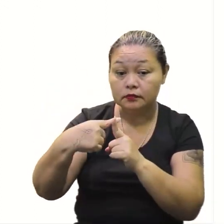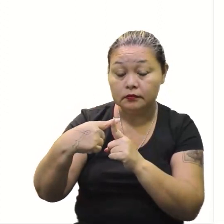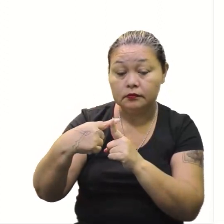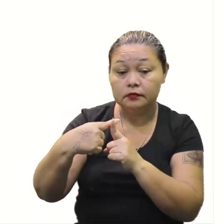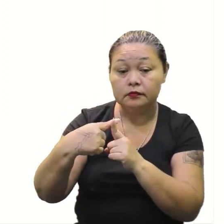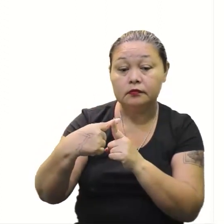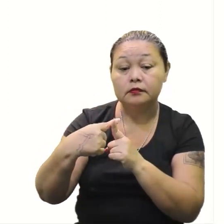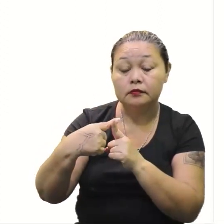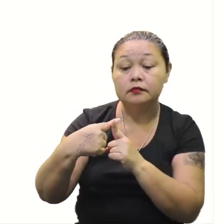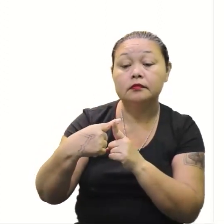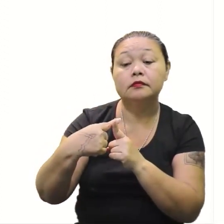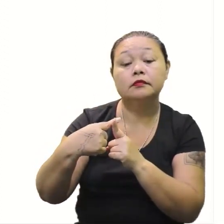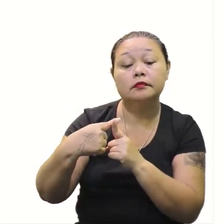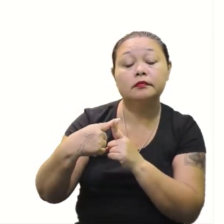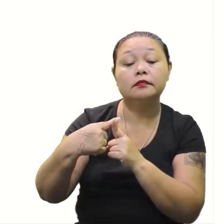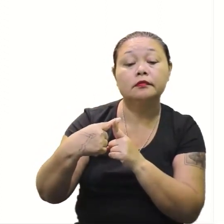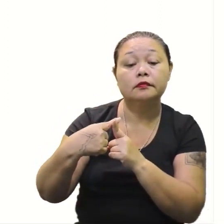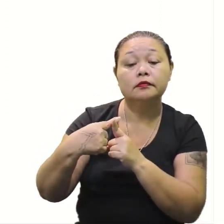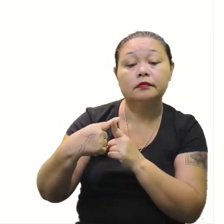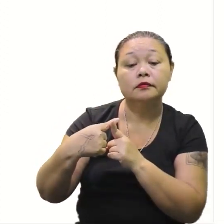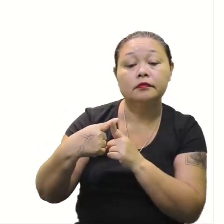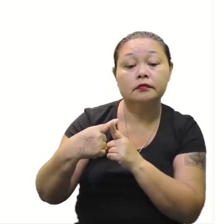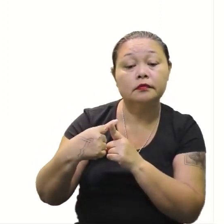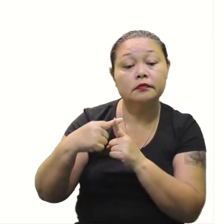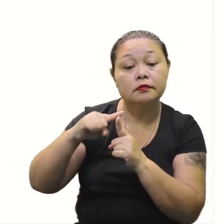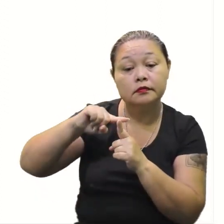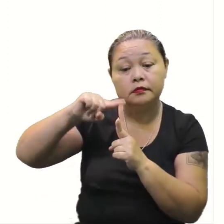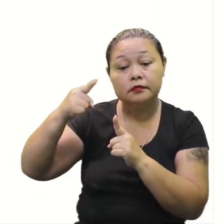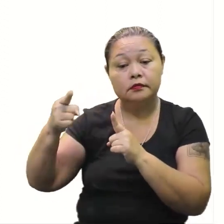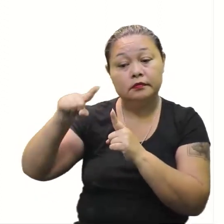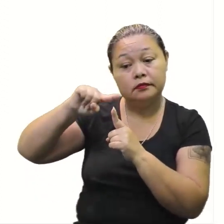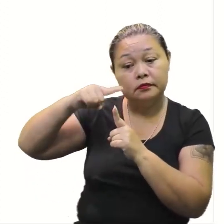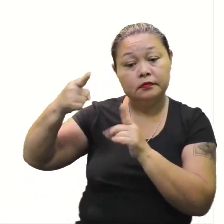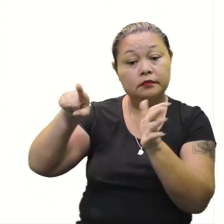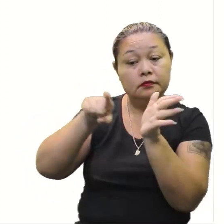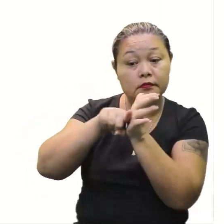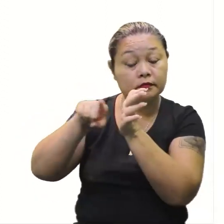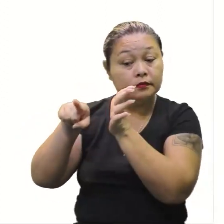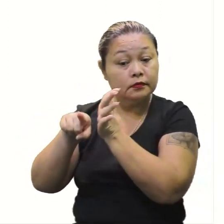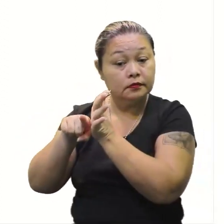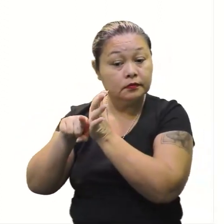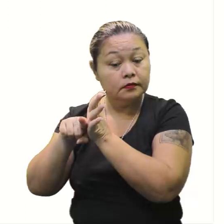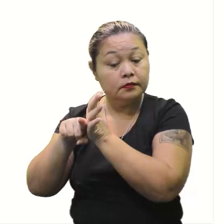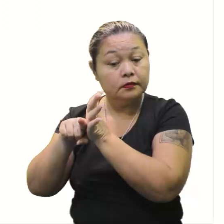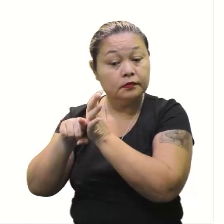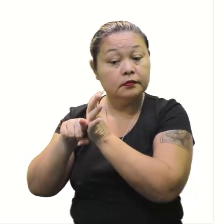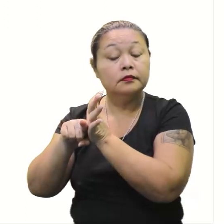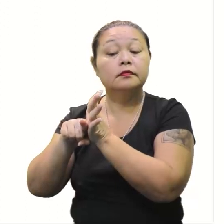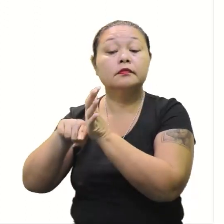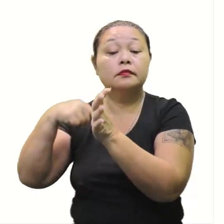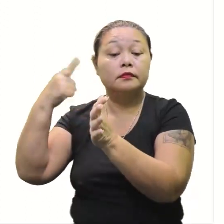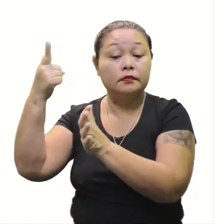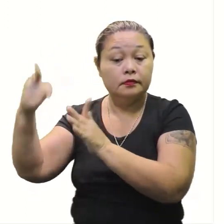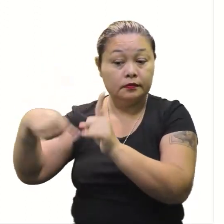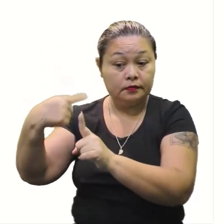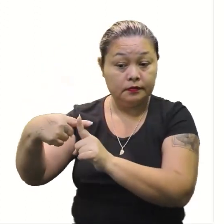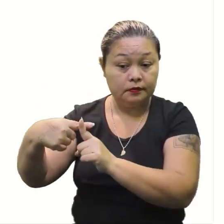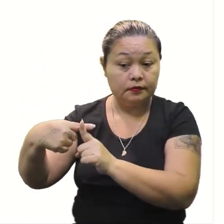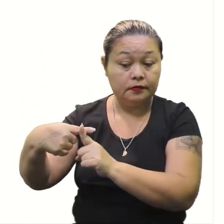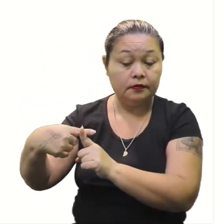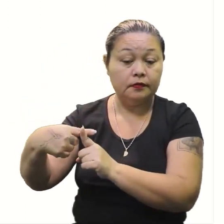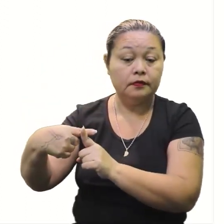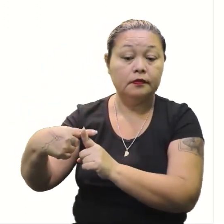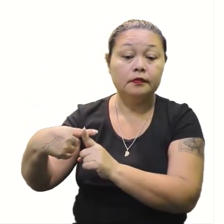Então, ficou 9 positivo. Aqui vamos fazer o jogo de sinais, ó. Menos com mais, menos com menos. Mais.